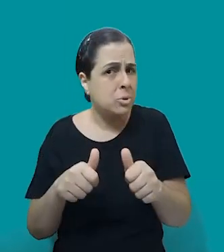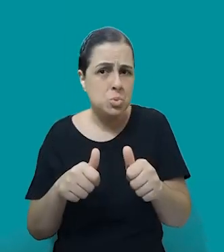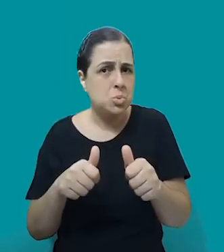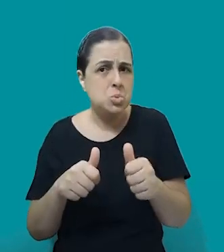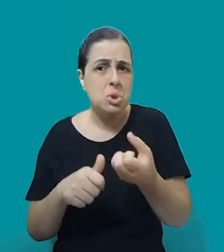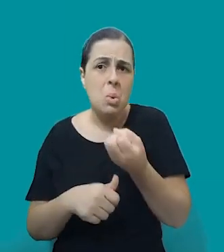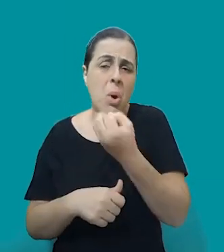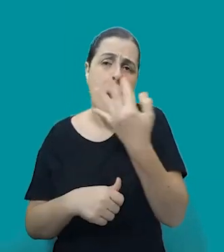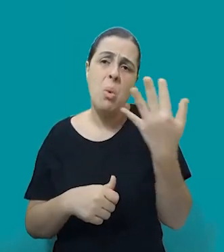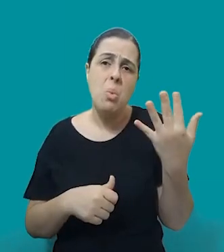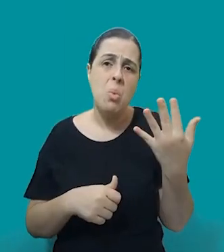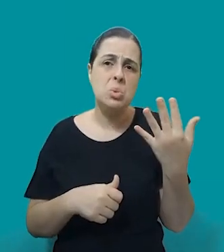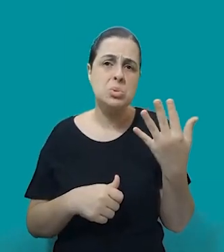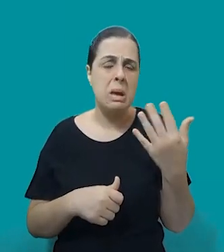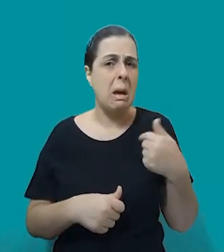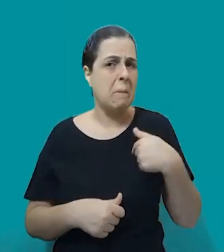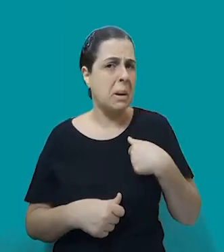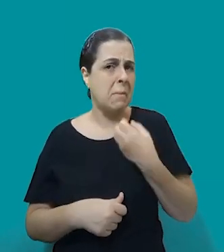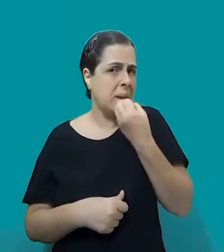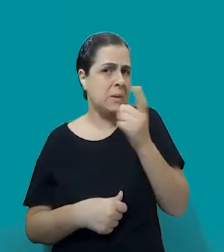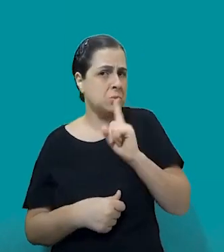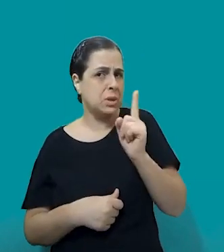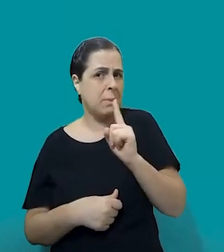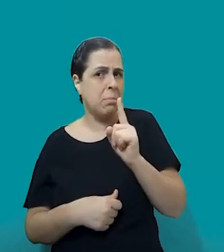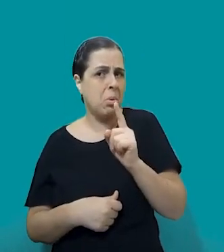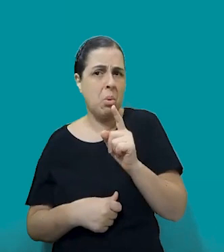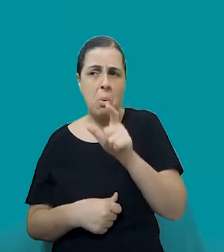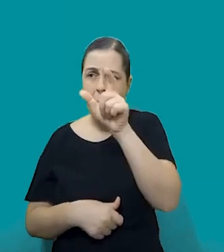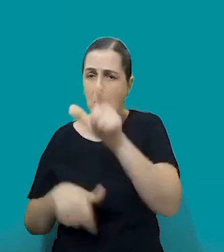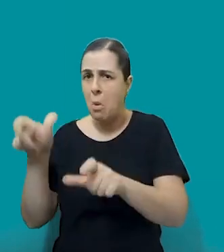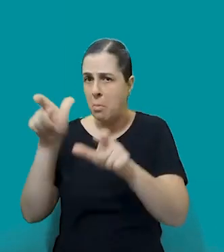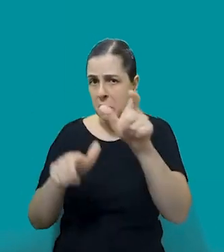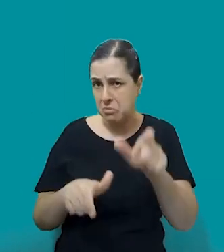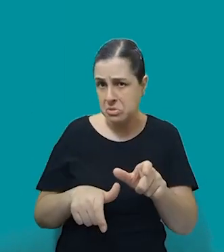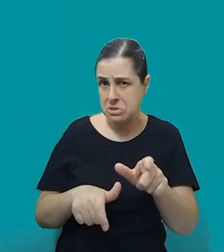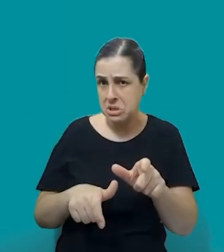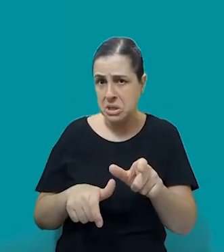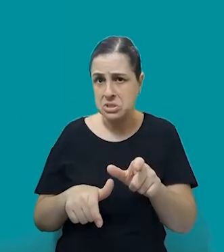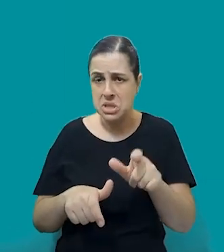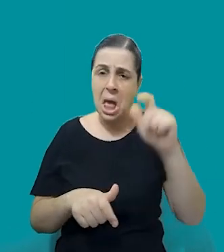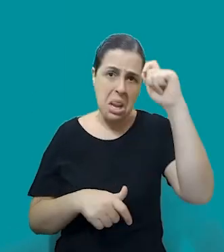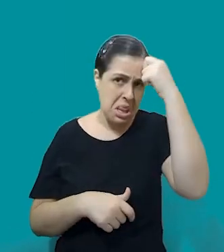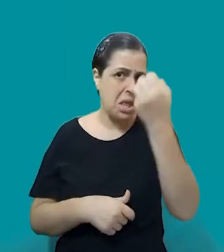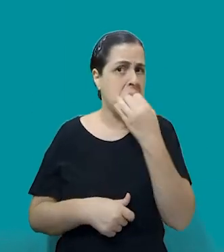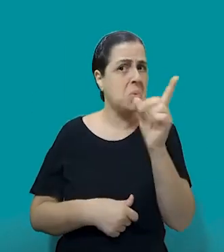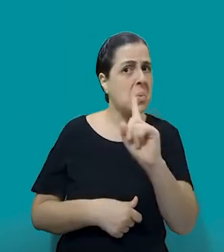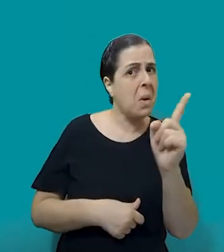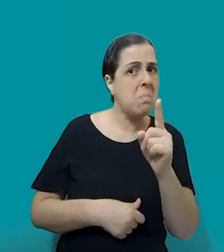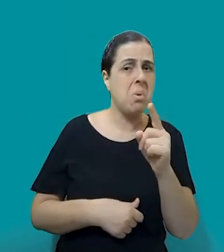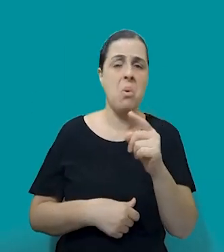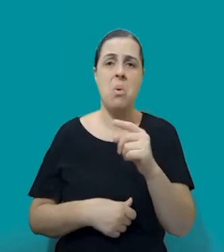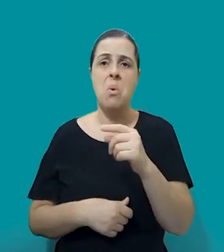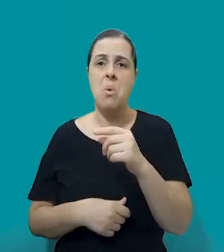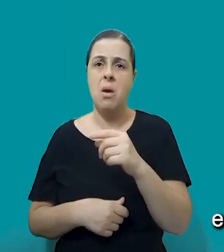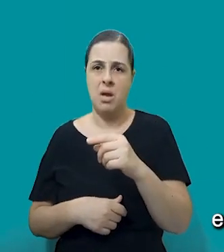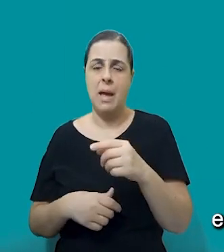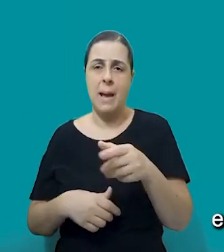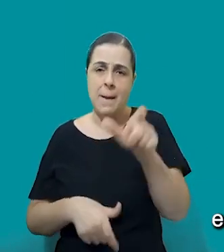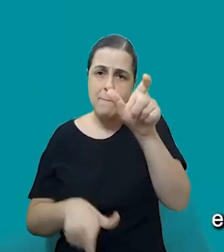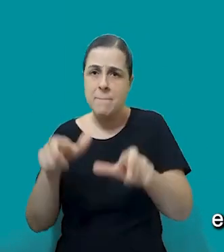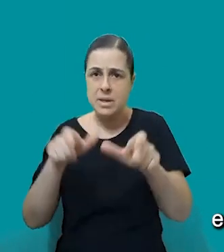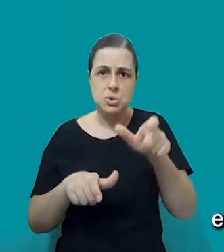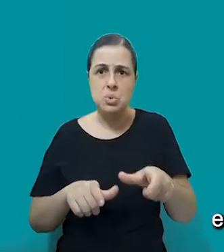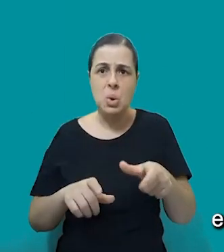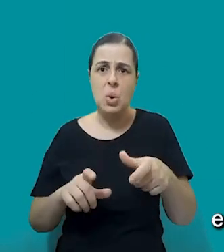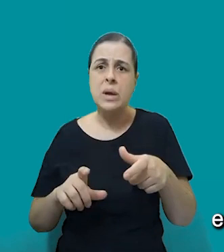Não tá acomodado pra mim, não tá pra vocês, não tá pra pessoas negras, não tá pra pessoas LGBT. Tá acomodado pra um determinado grupo. Então,